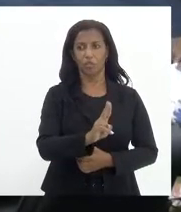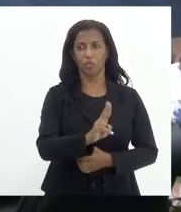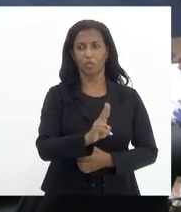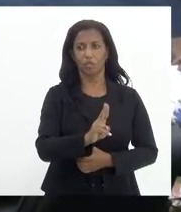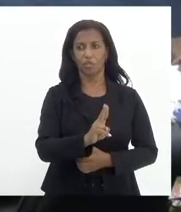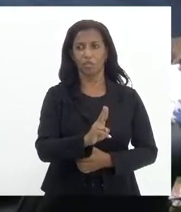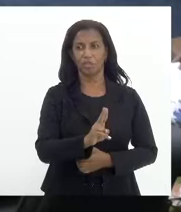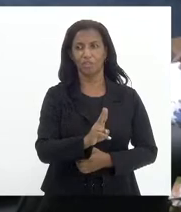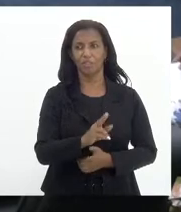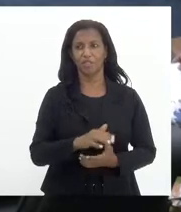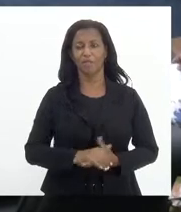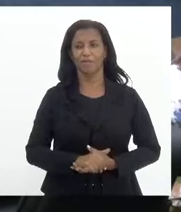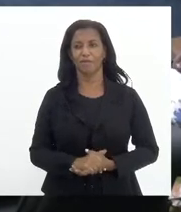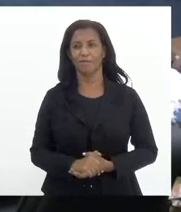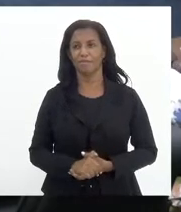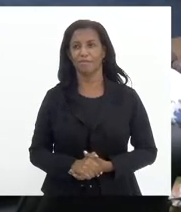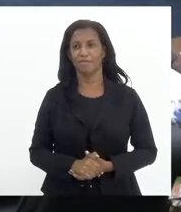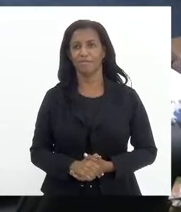também, minha amiga.